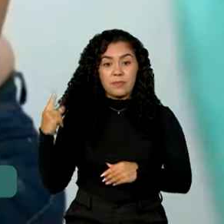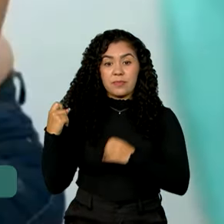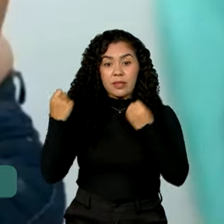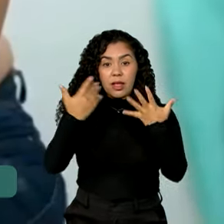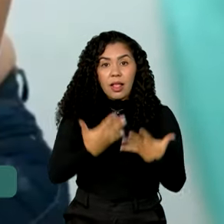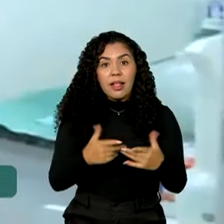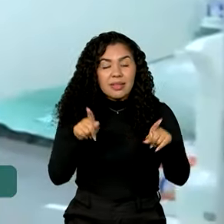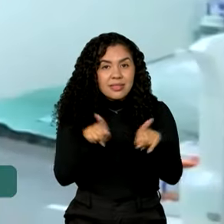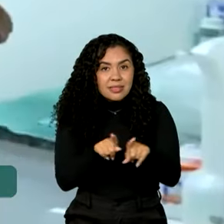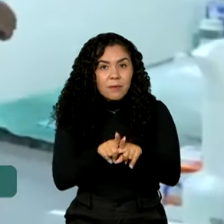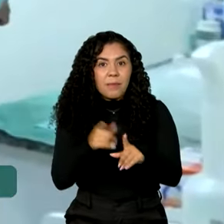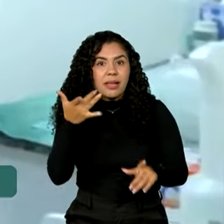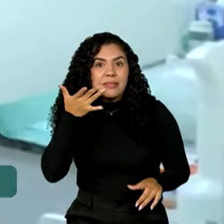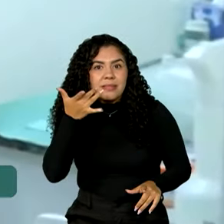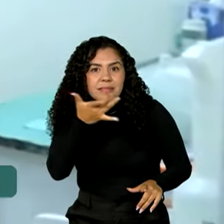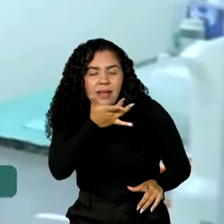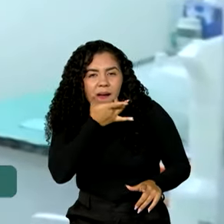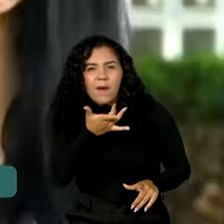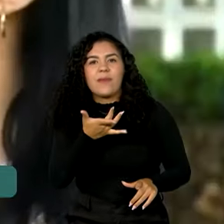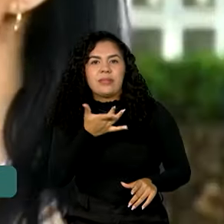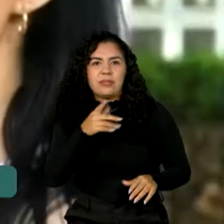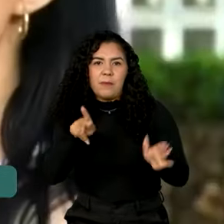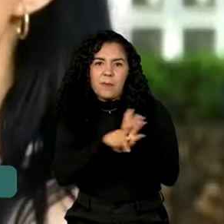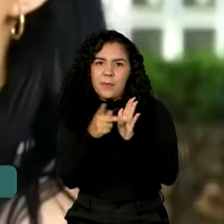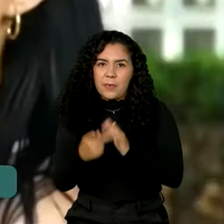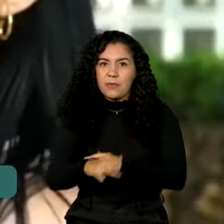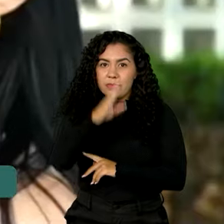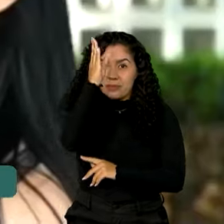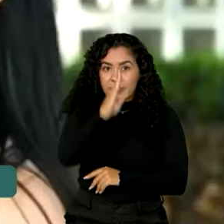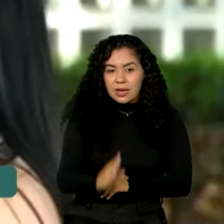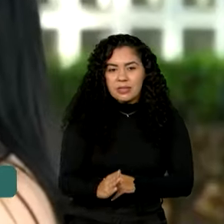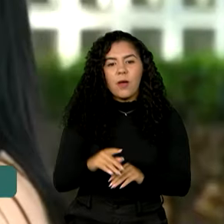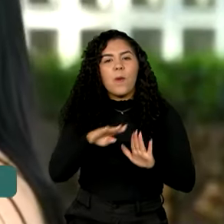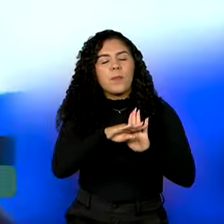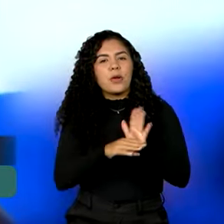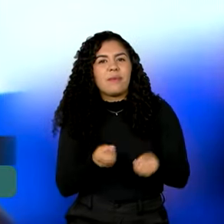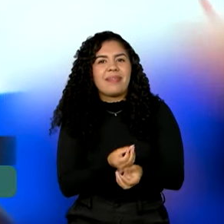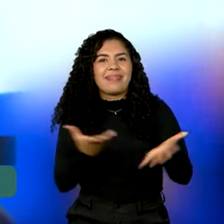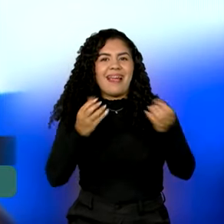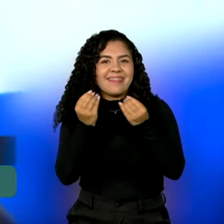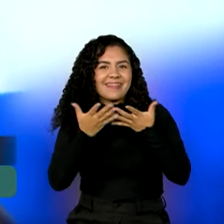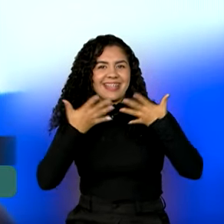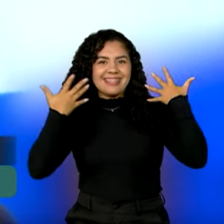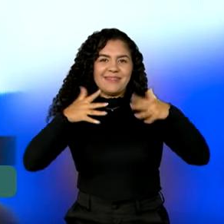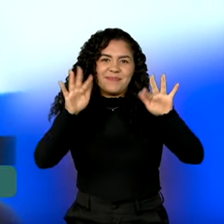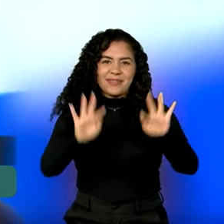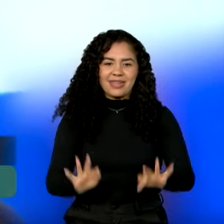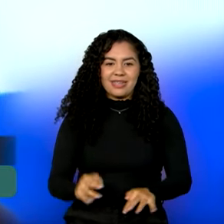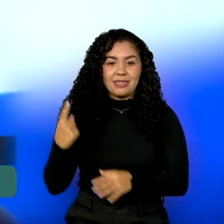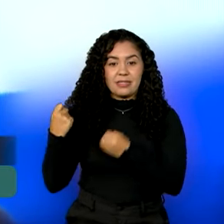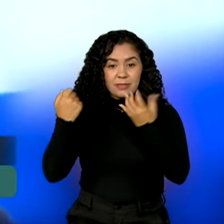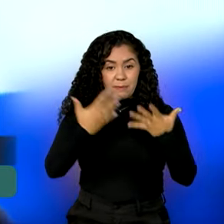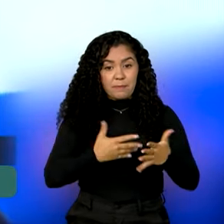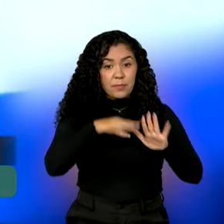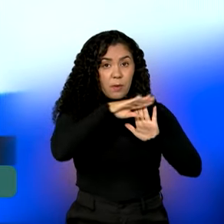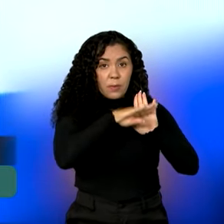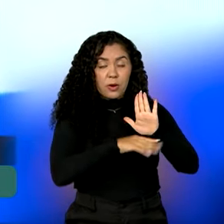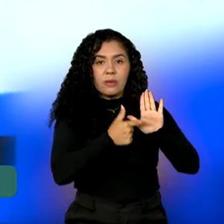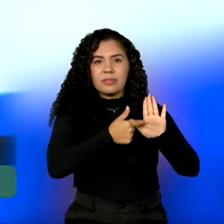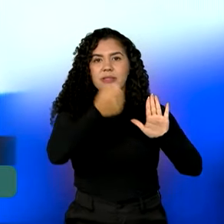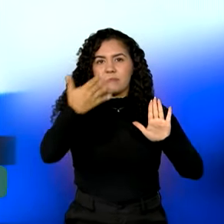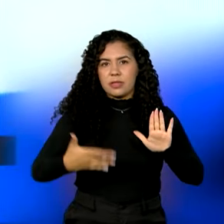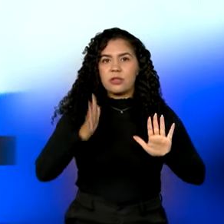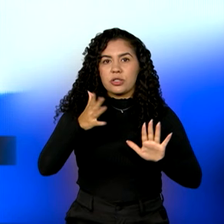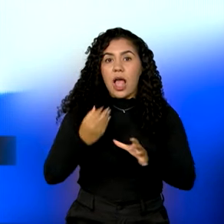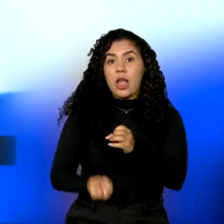que cuidar da saúde bucal dos brasileiros, o programa também leva a felicidade. O programa, como já foi colocado aqui, criado em